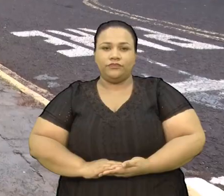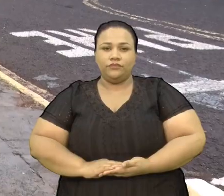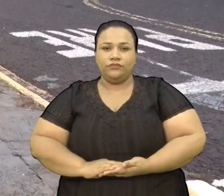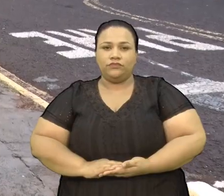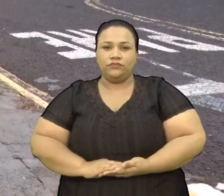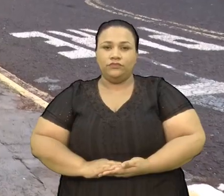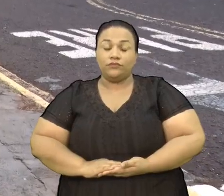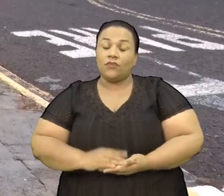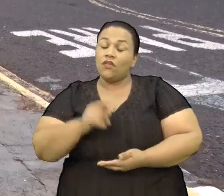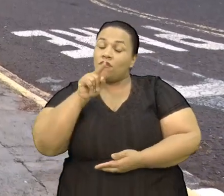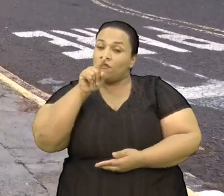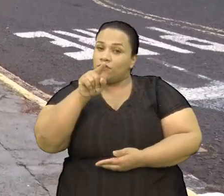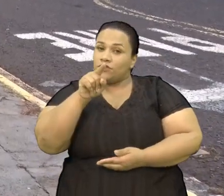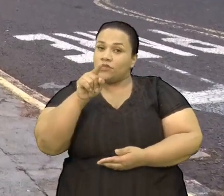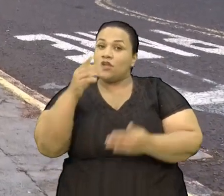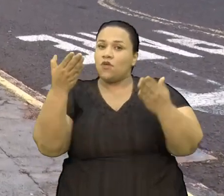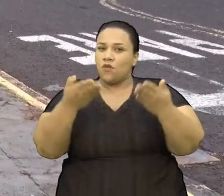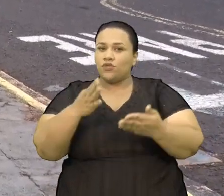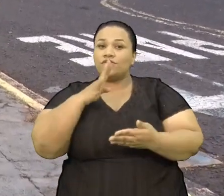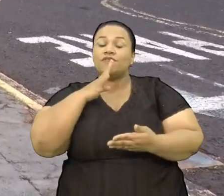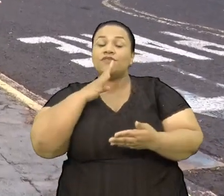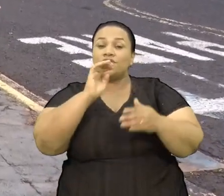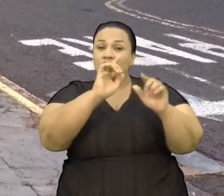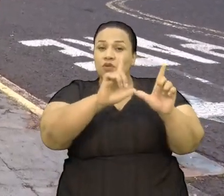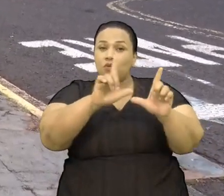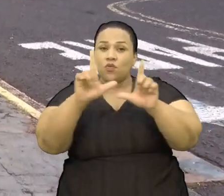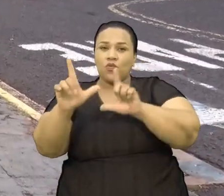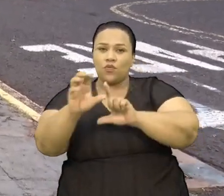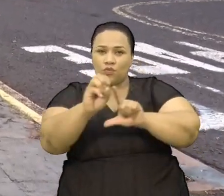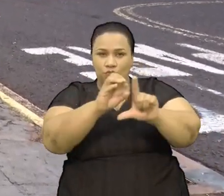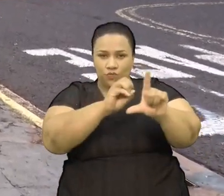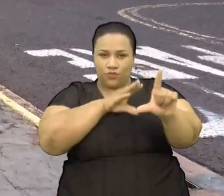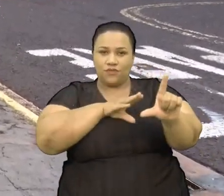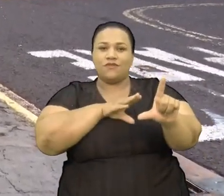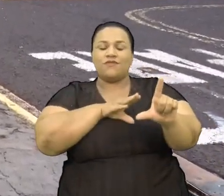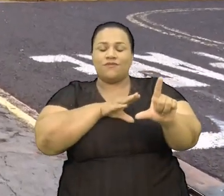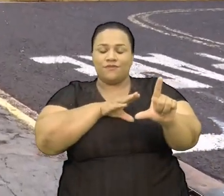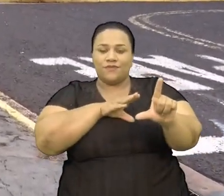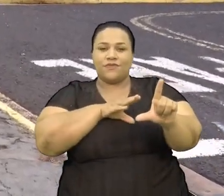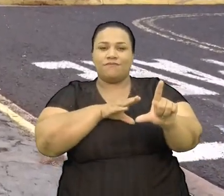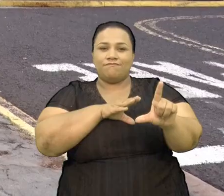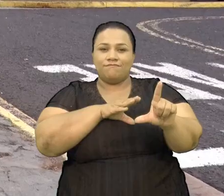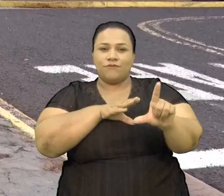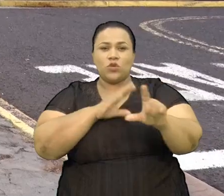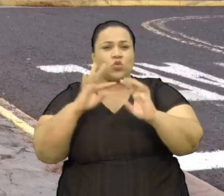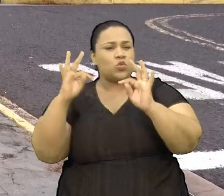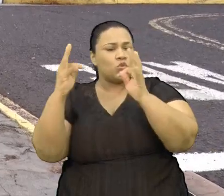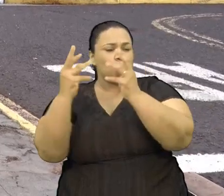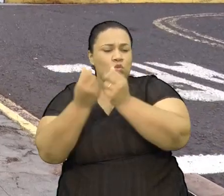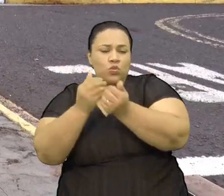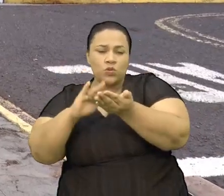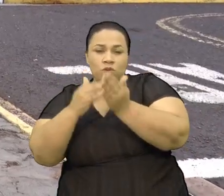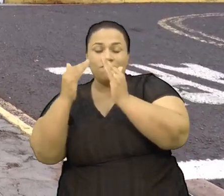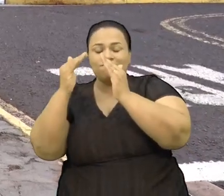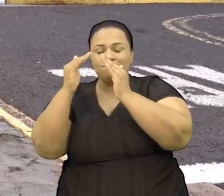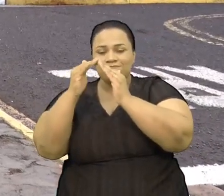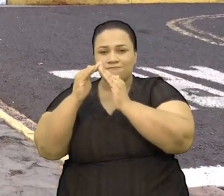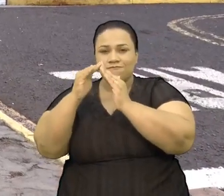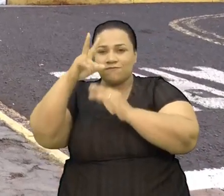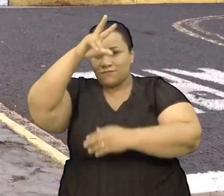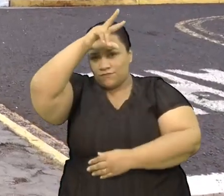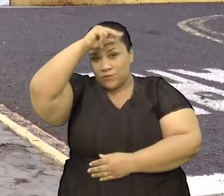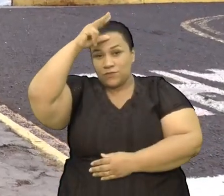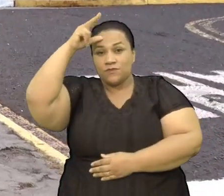E você hoje vai conhecer através da TVRM, dessa expedição Tudo que a Escola Municipal